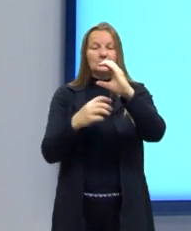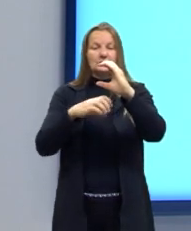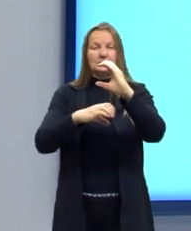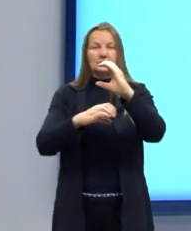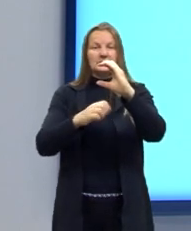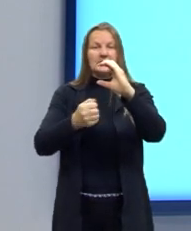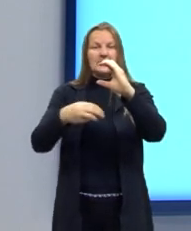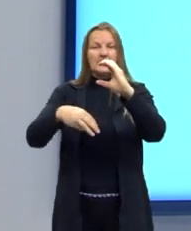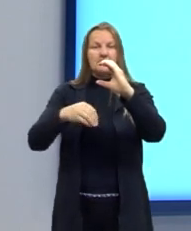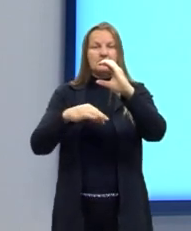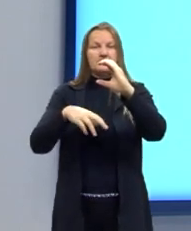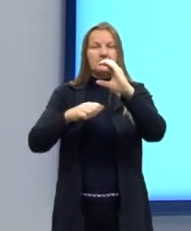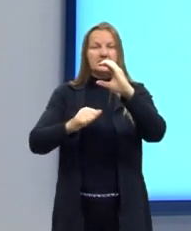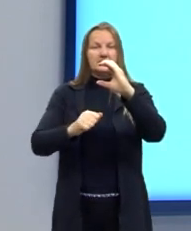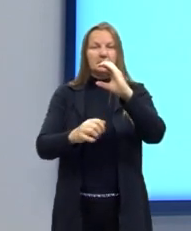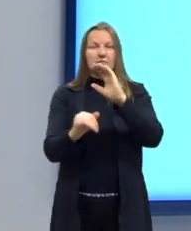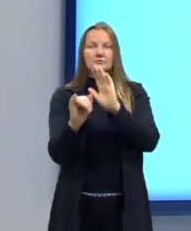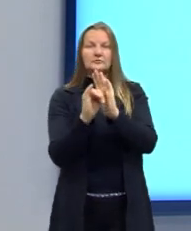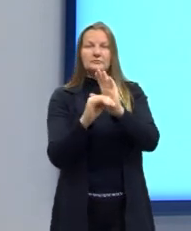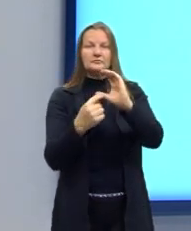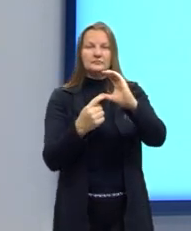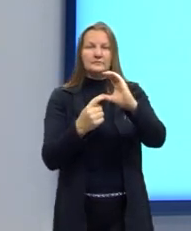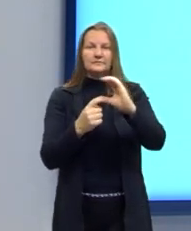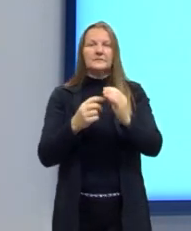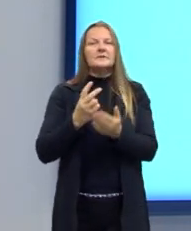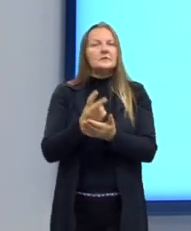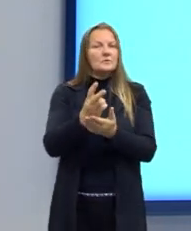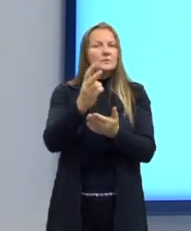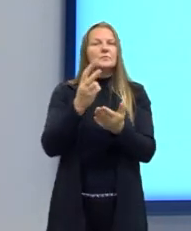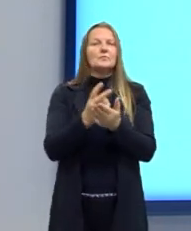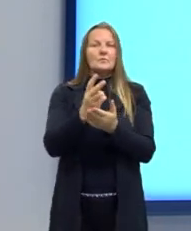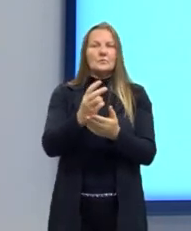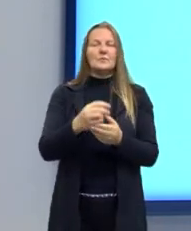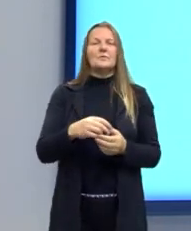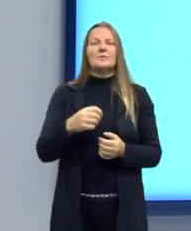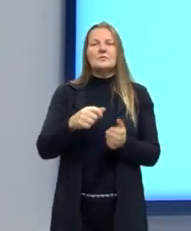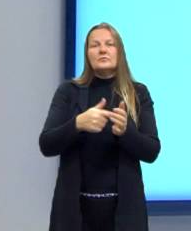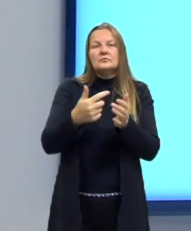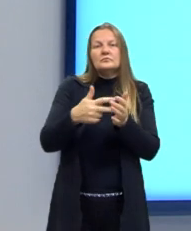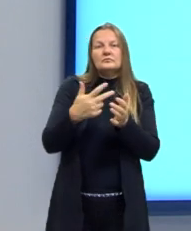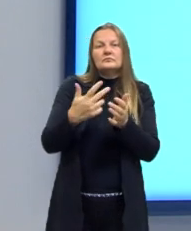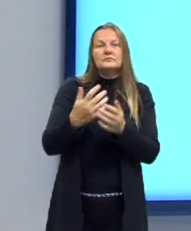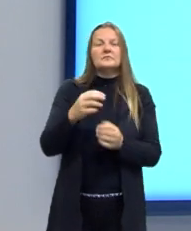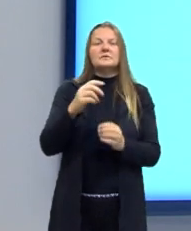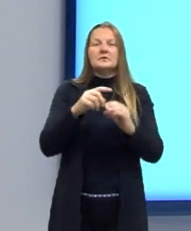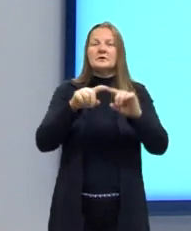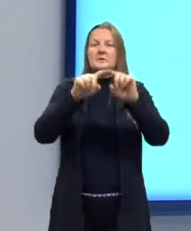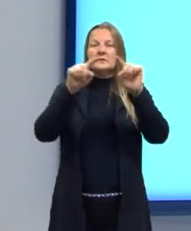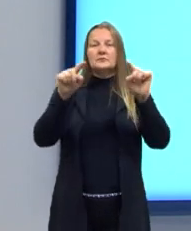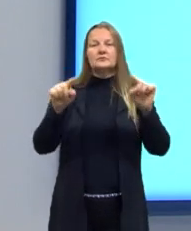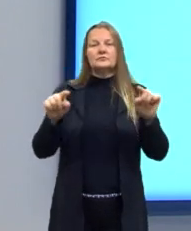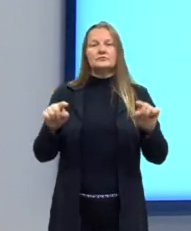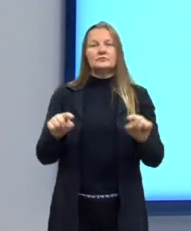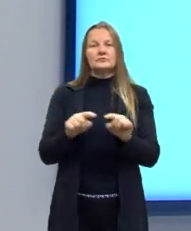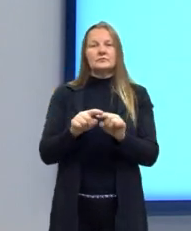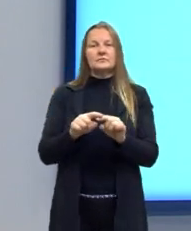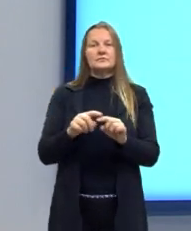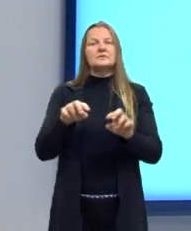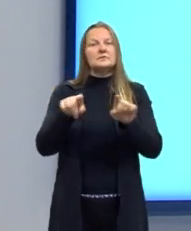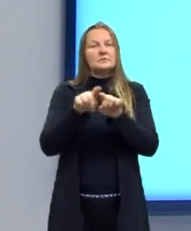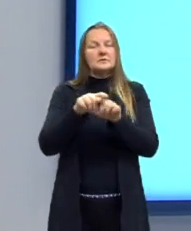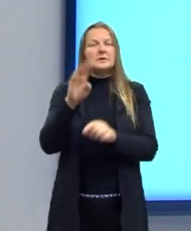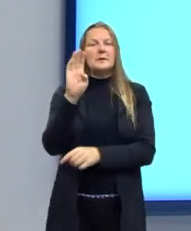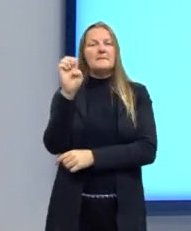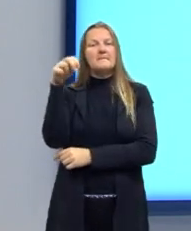amina, ok? O mesmo serve para cadeias, quando eu tenho aromáticos, anéis aromáticos, que é o